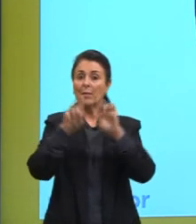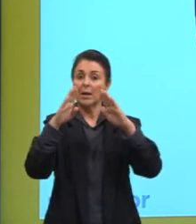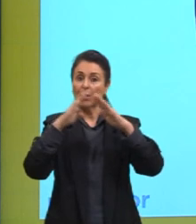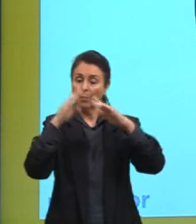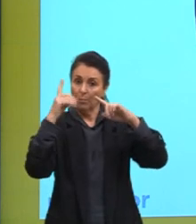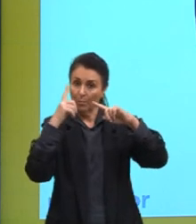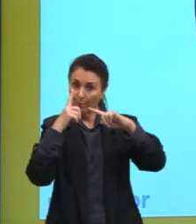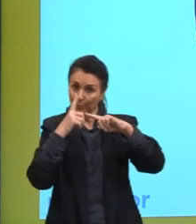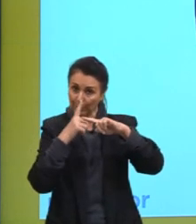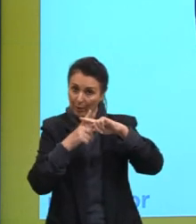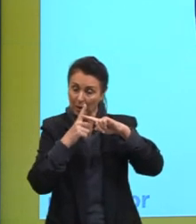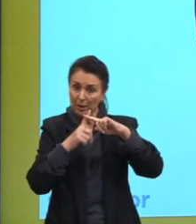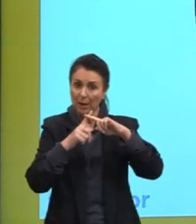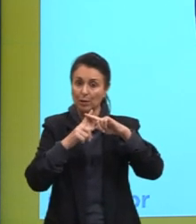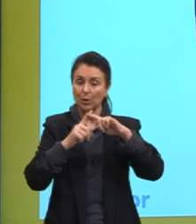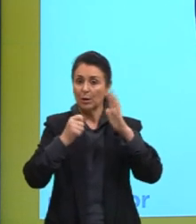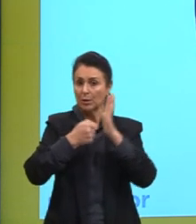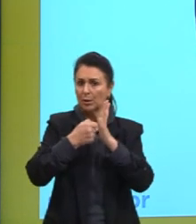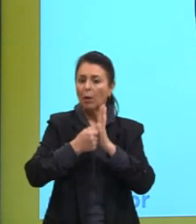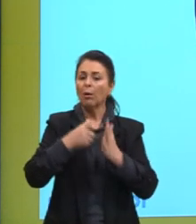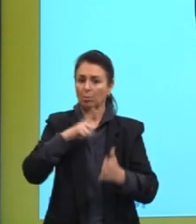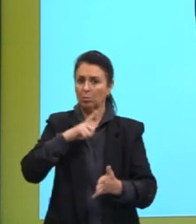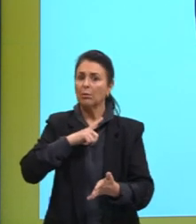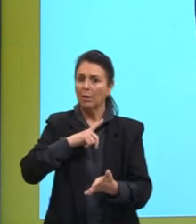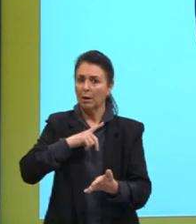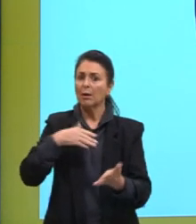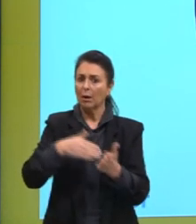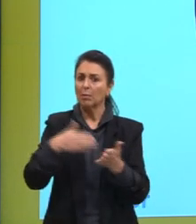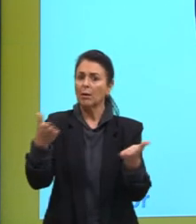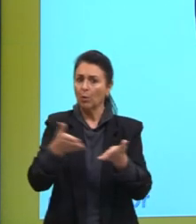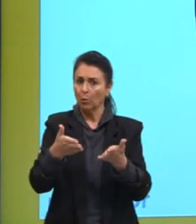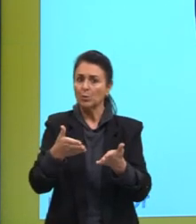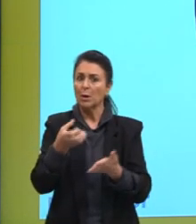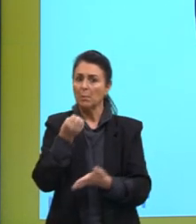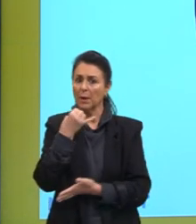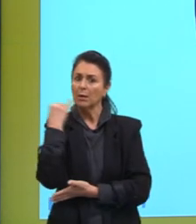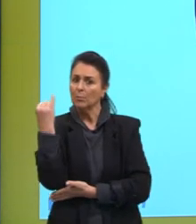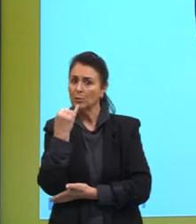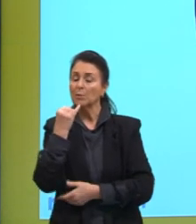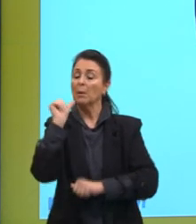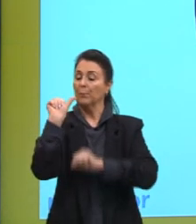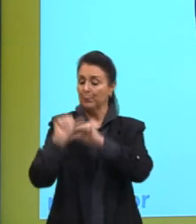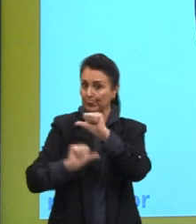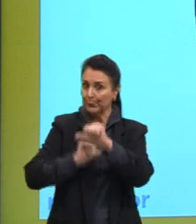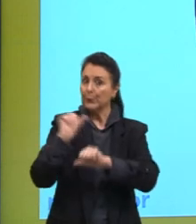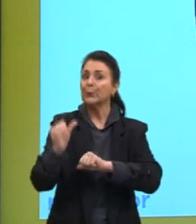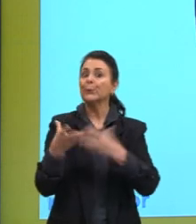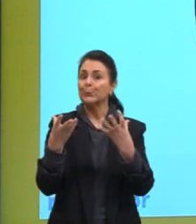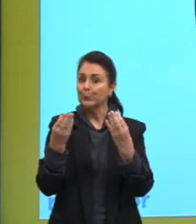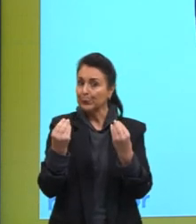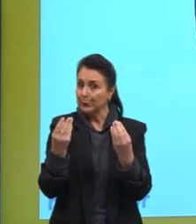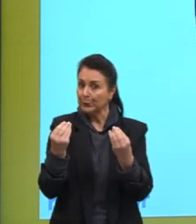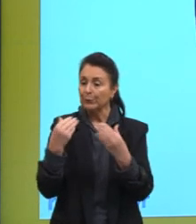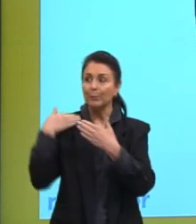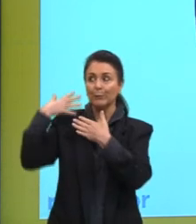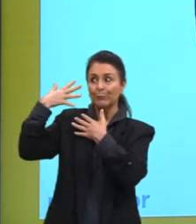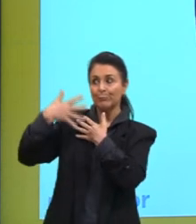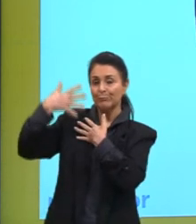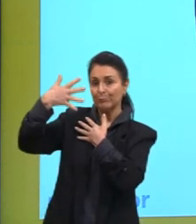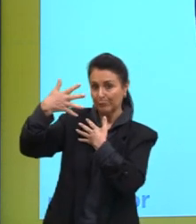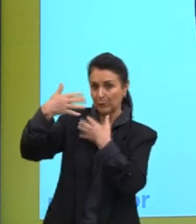igreja que existe até hoje, é uma igreja bem importante, mas que mudou muito nesses 500 anos desde a sua criação.